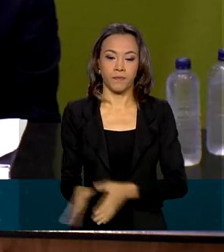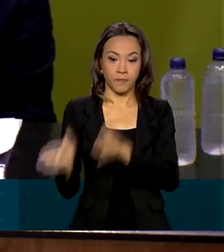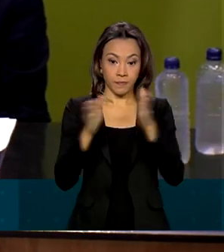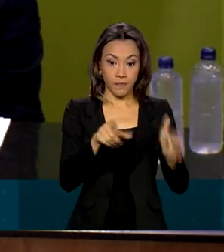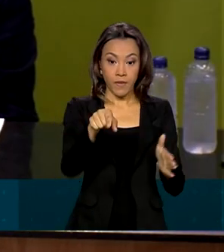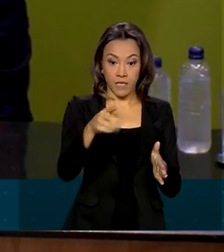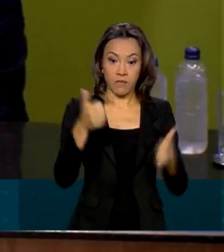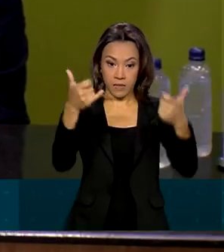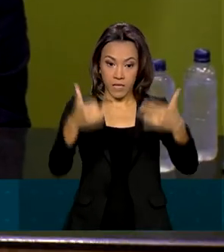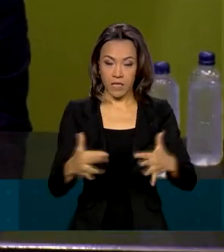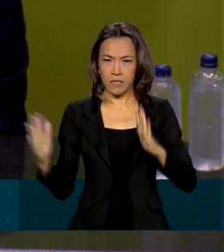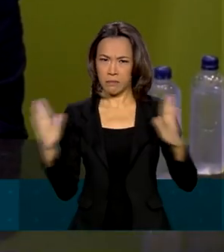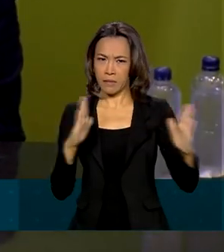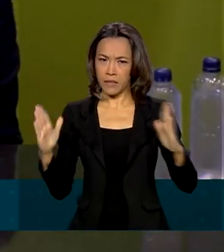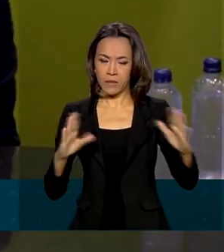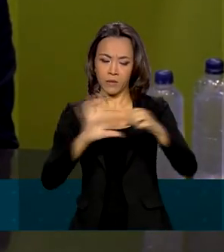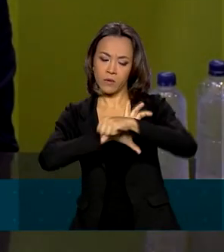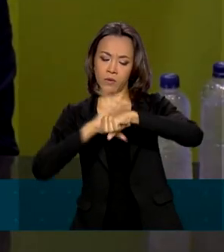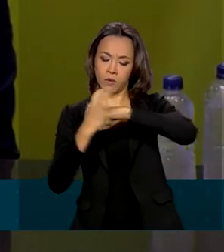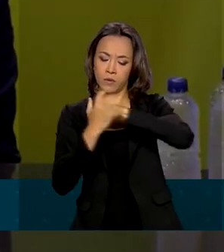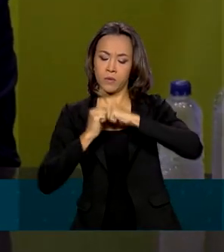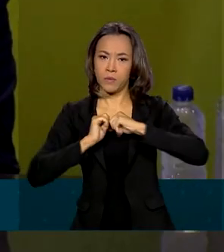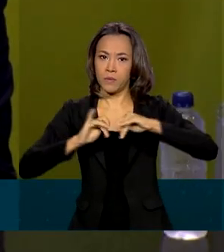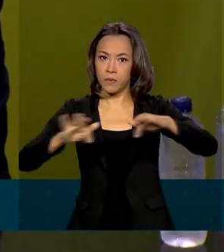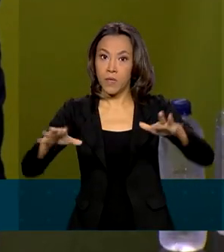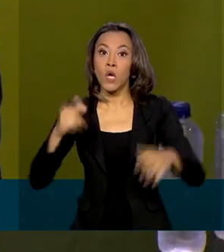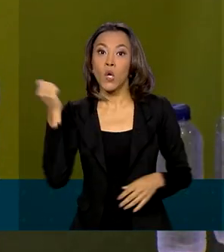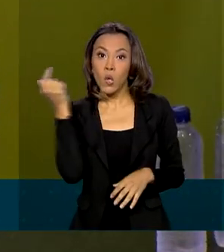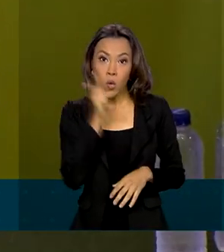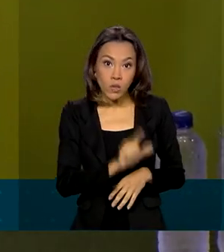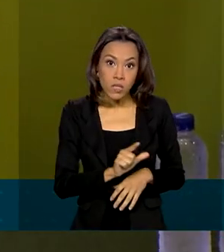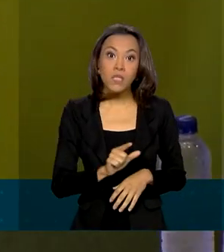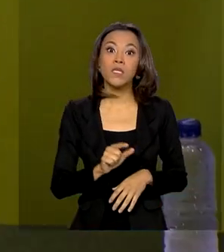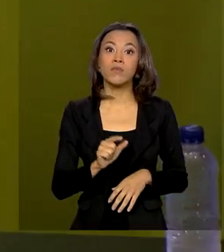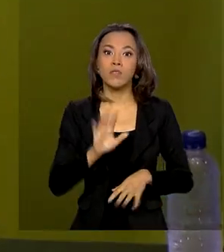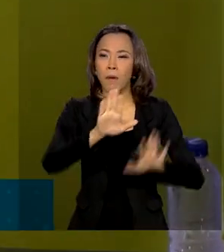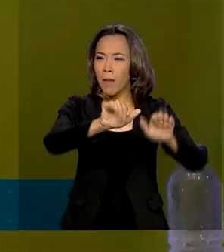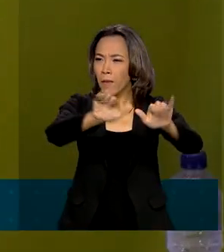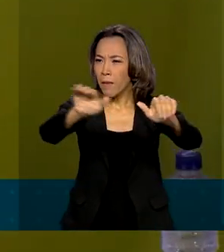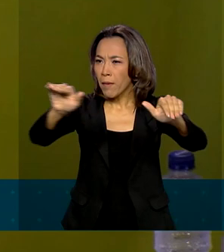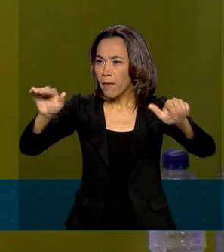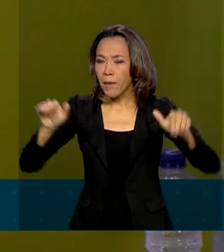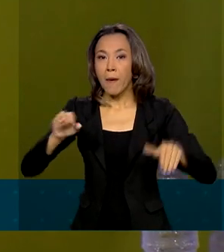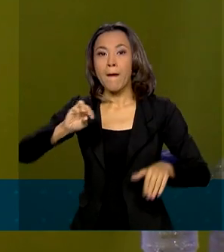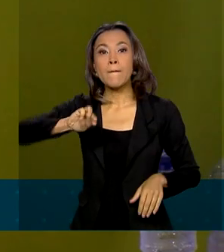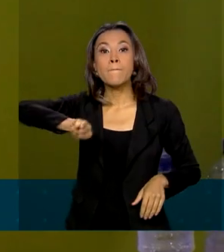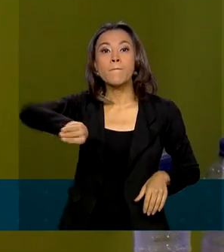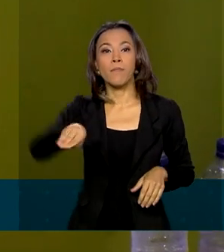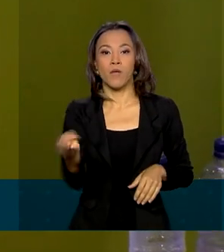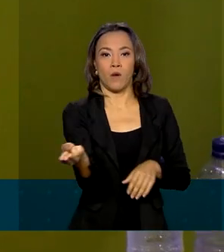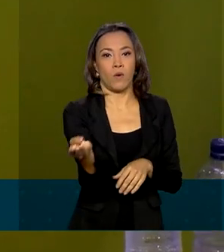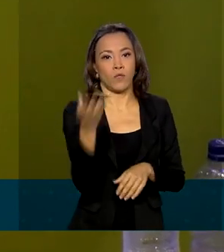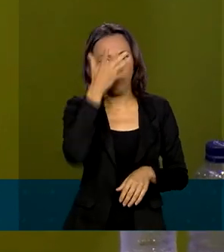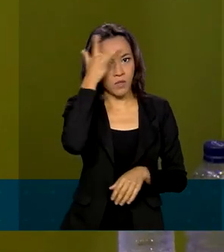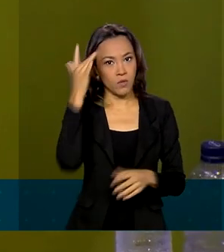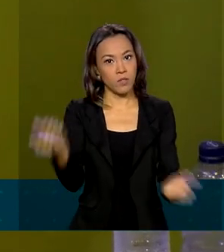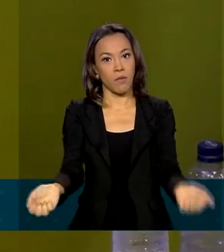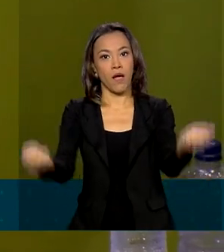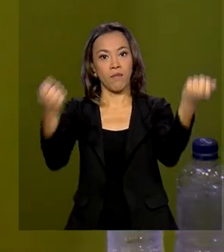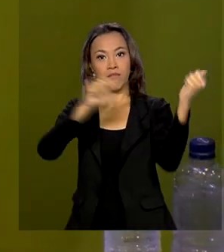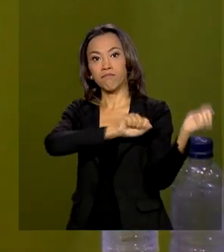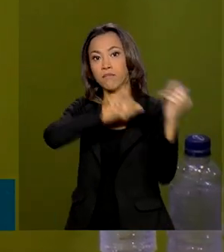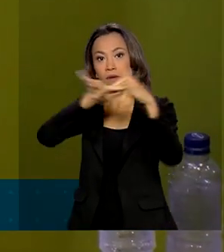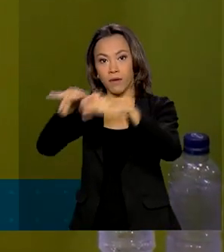pandemia, nós conseguimos mobilizar milhões de pessoas de maneira segura, para mim foi um sucesso.